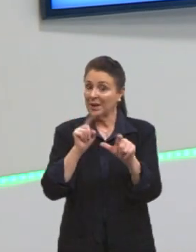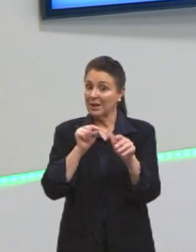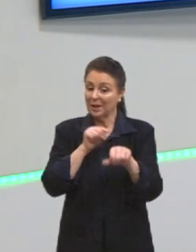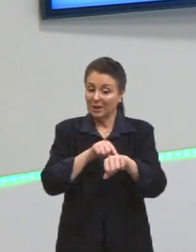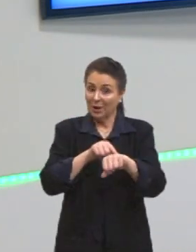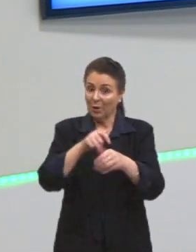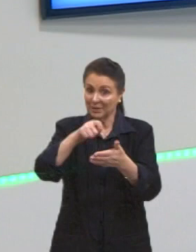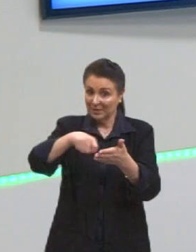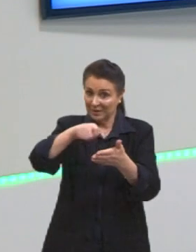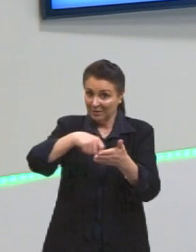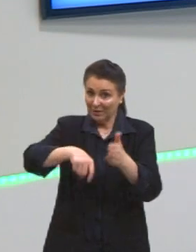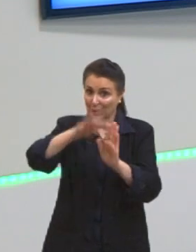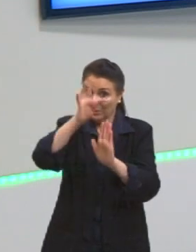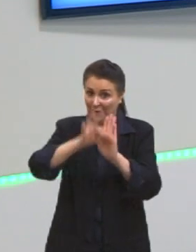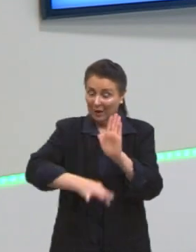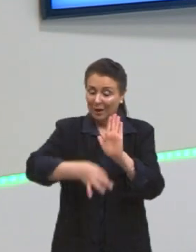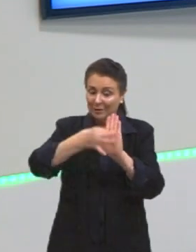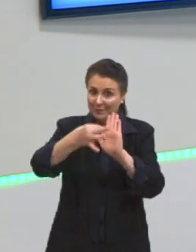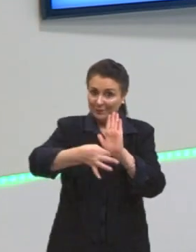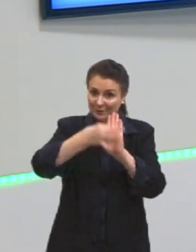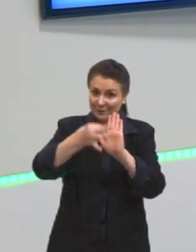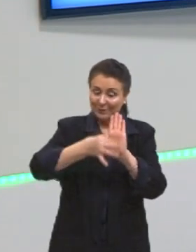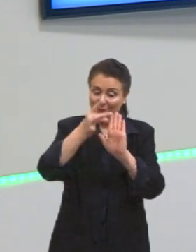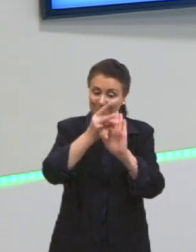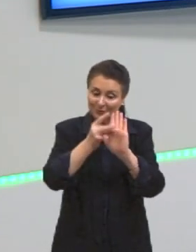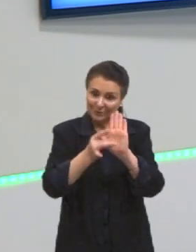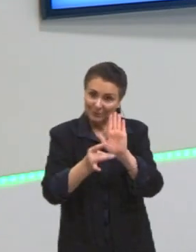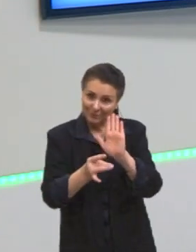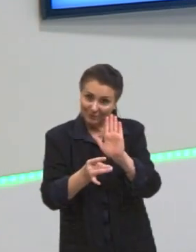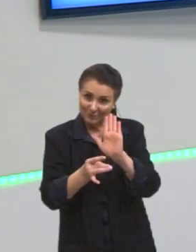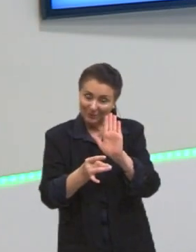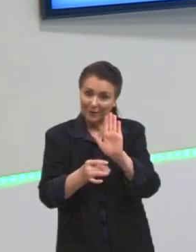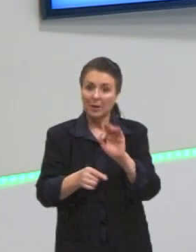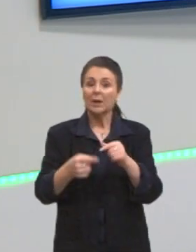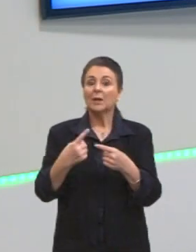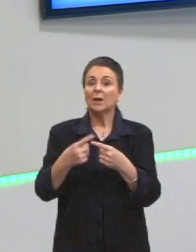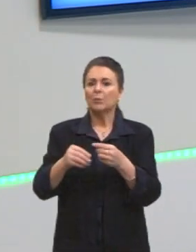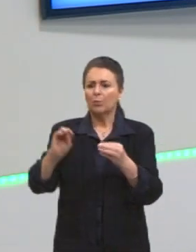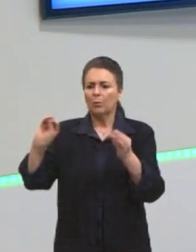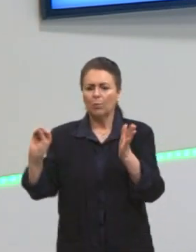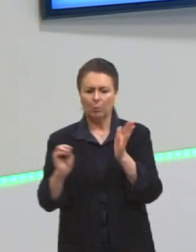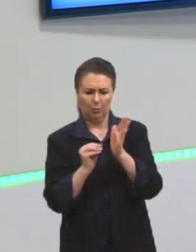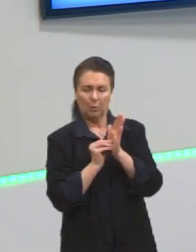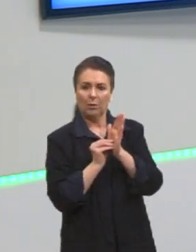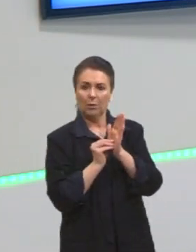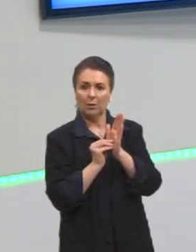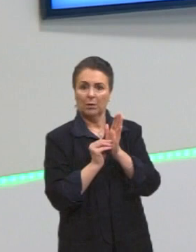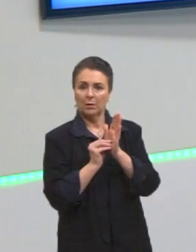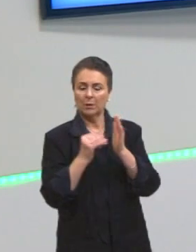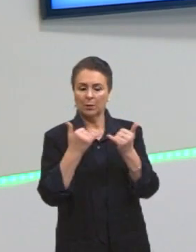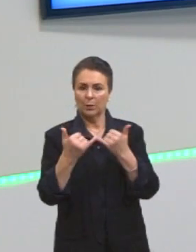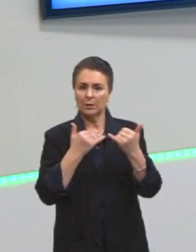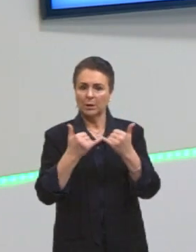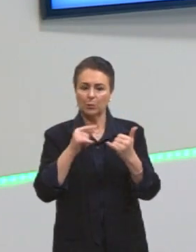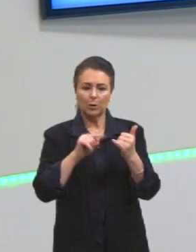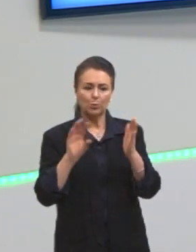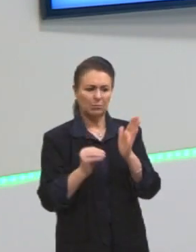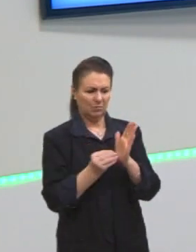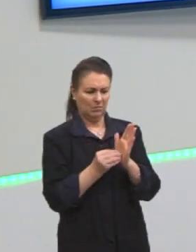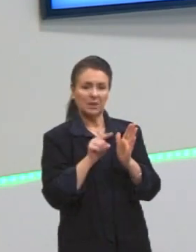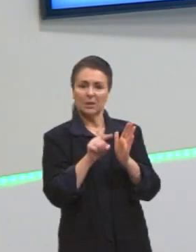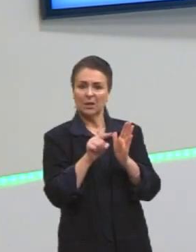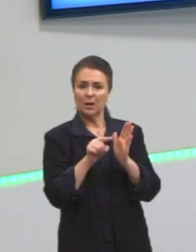dissertativo-argumentativo, a gente está lá dissertando e argumentando, e aí, tu vai colocar, citar um exemplo, e vai colocar que